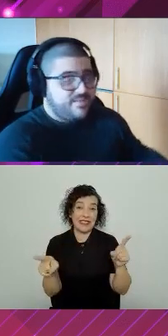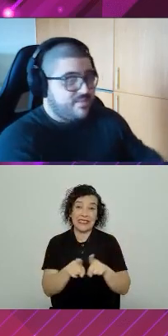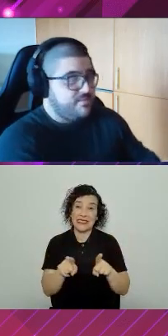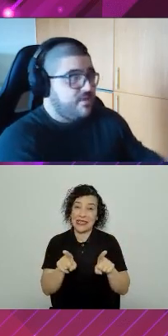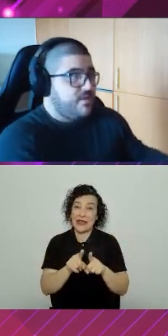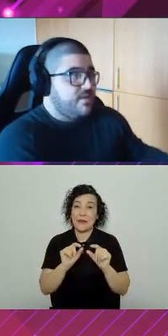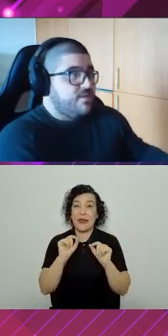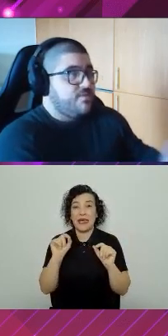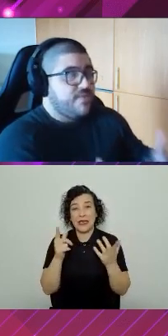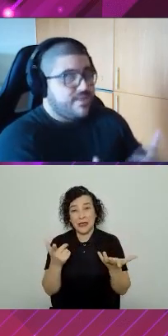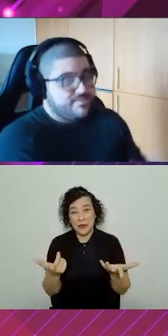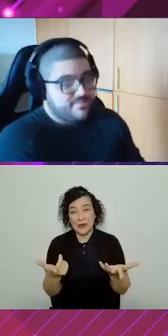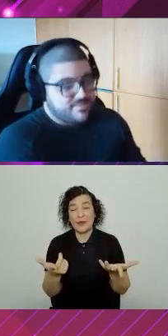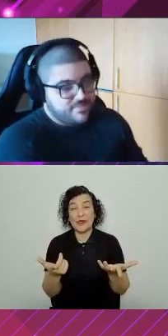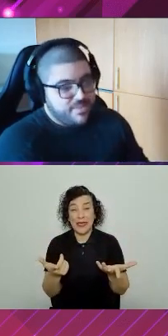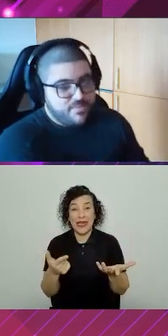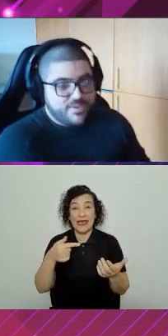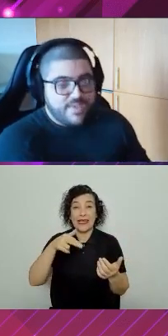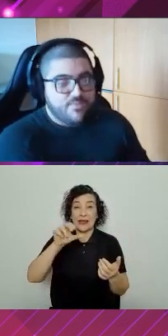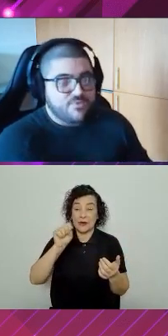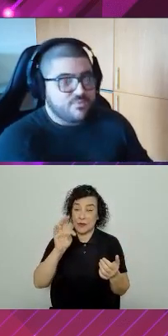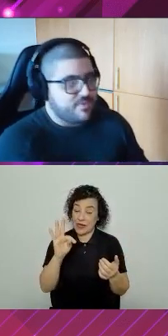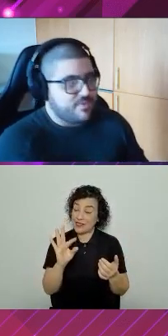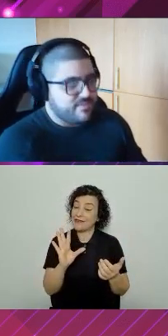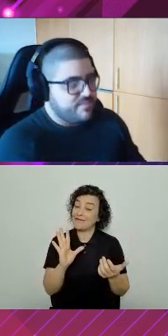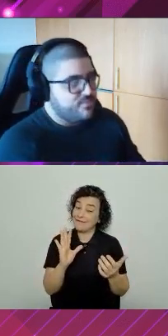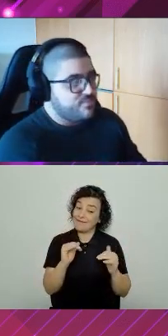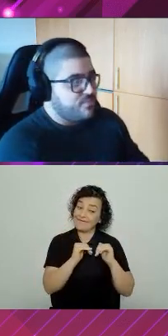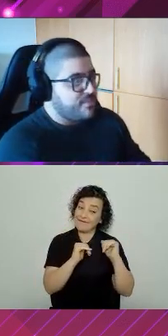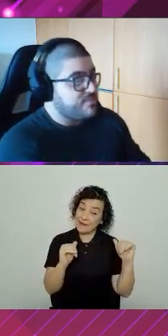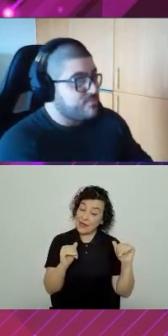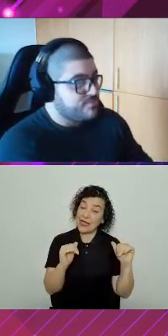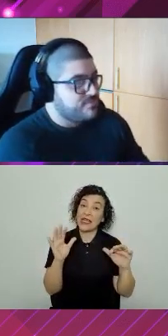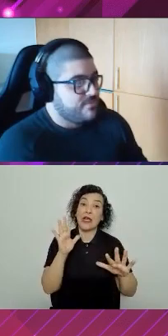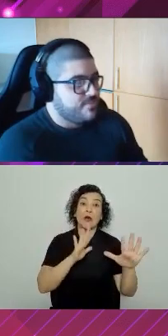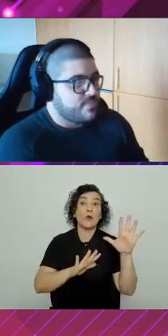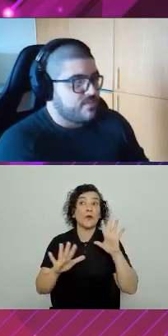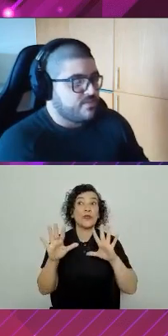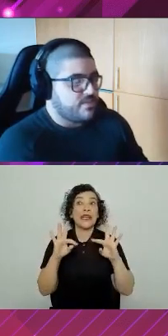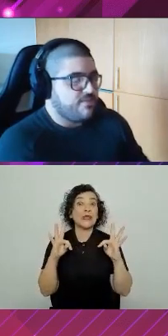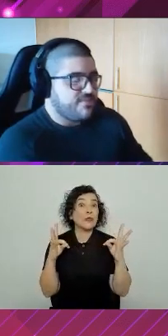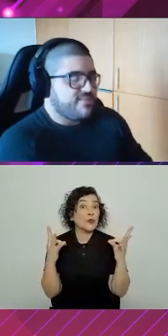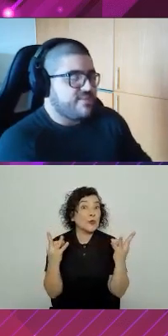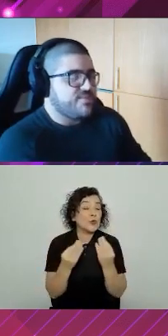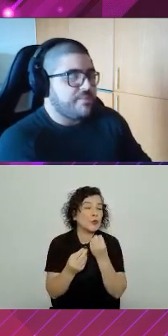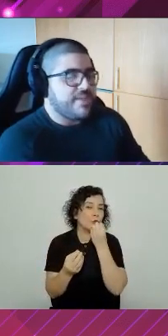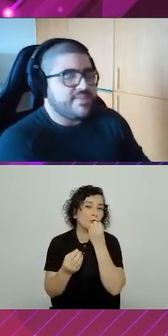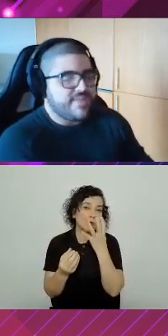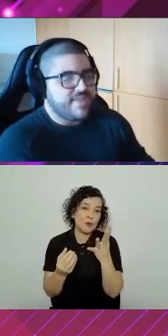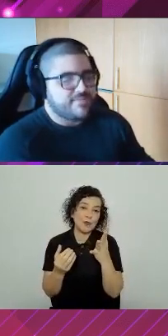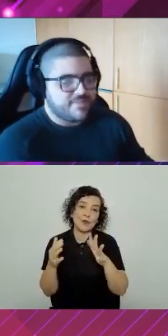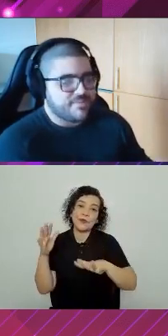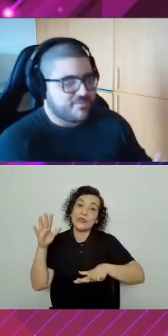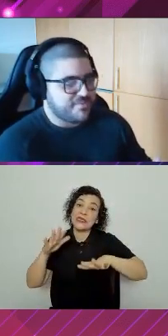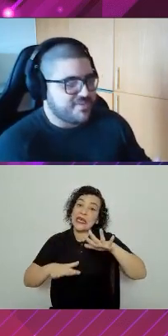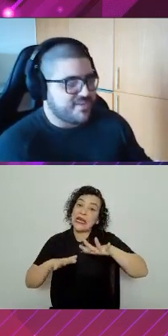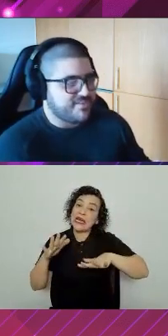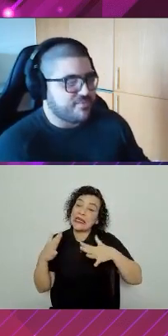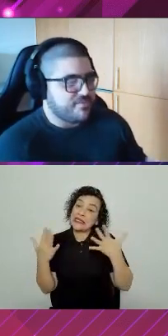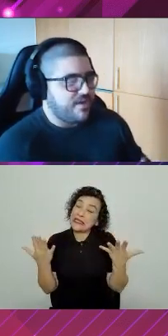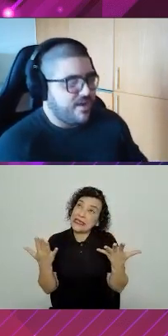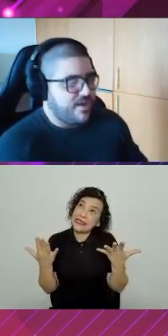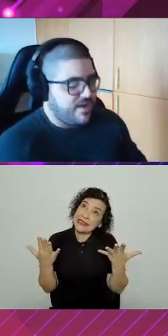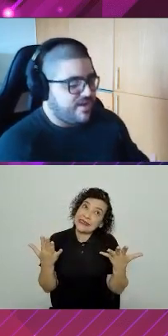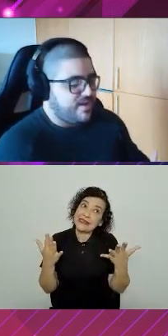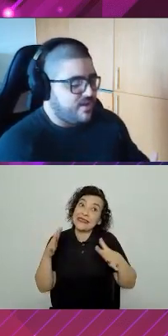separado. Então, cuidado. Não é porque é muito bom que vai ser muito bom para tudo. Talvez seja uma má ideia usar micro front-end.